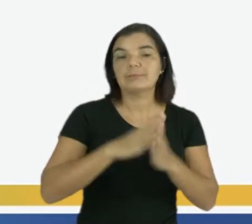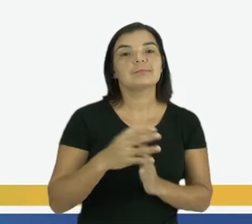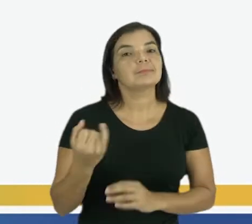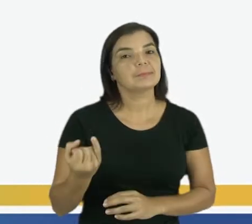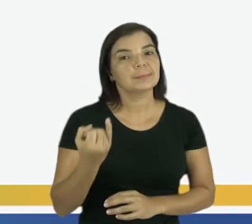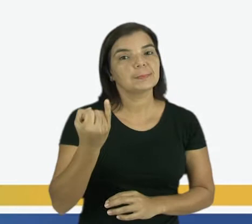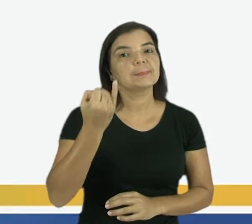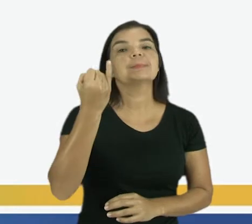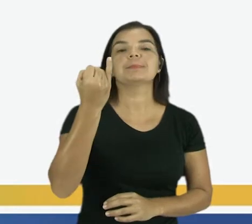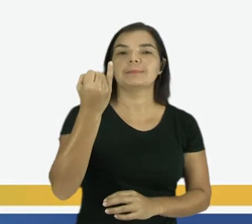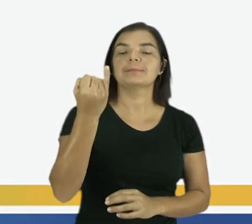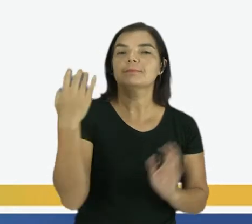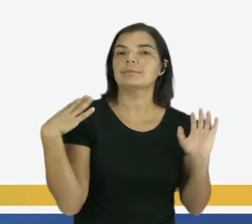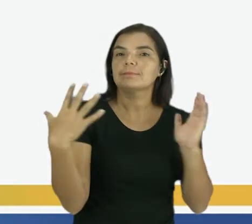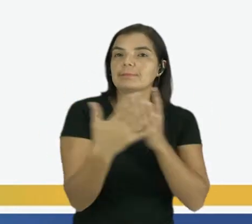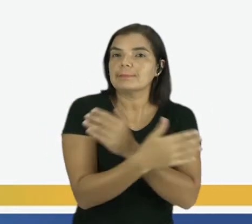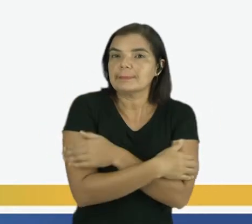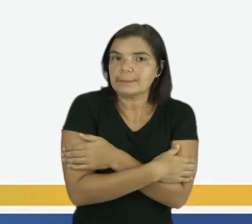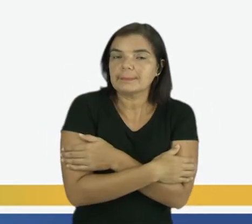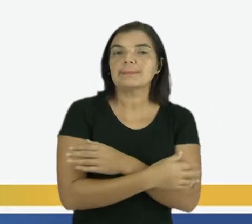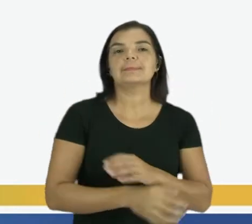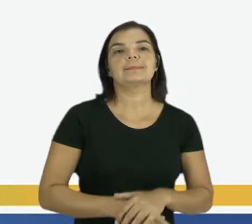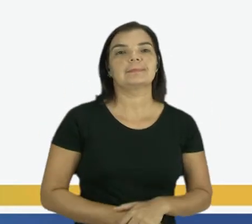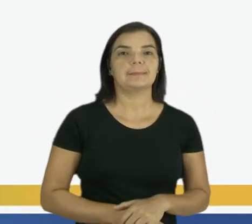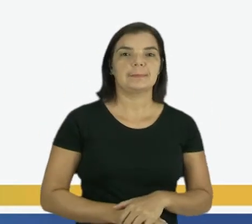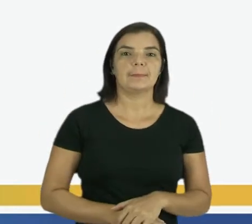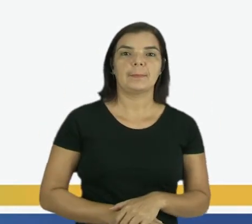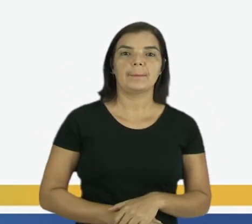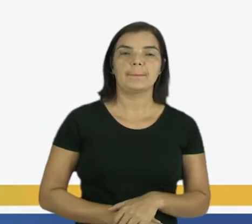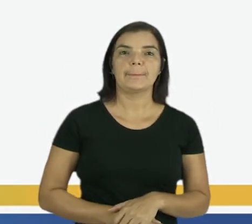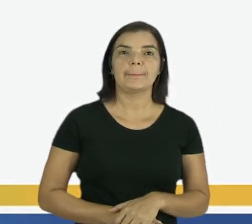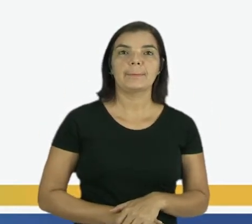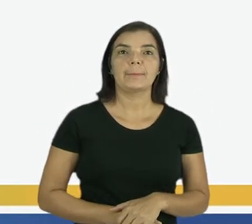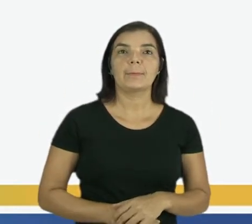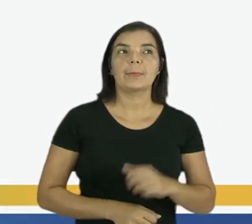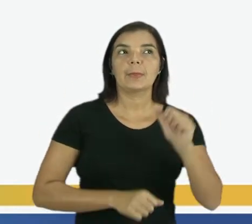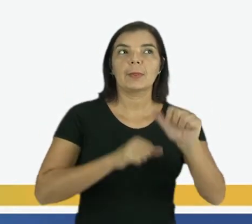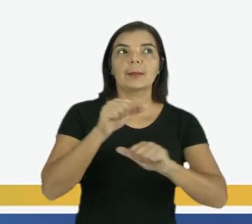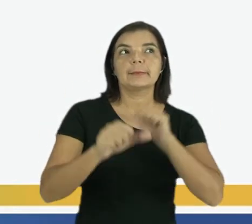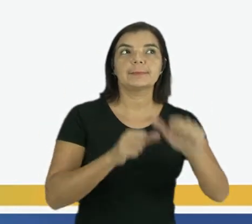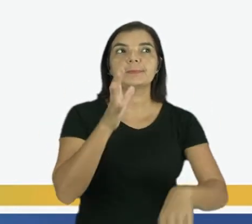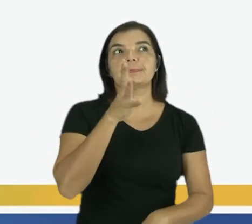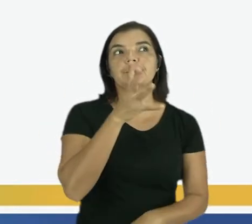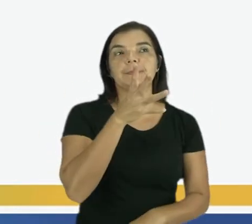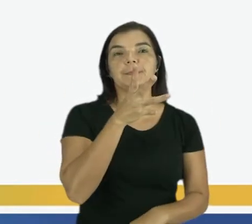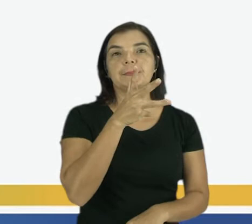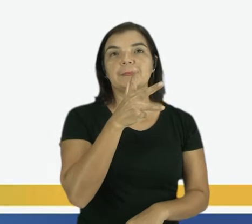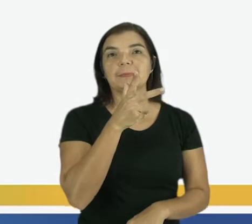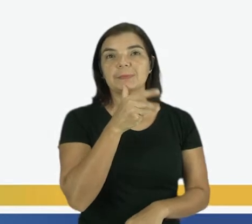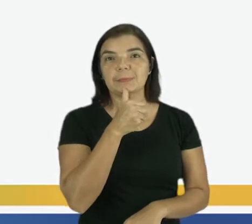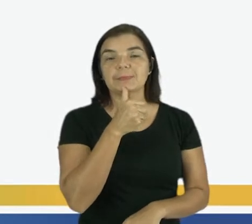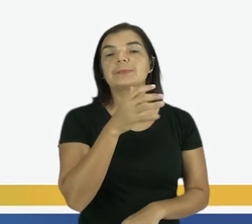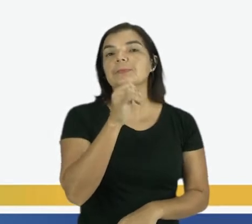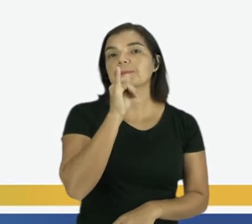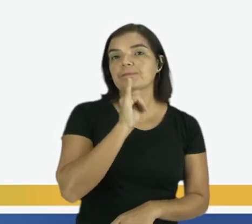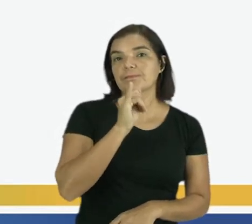o importante é ficarmos agasalhados, não mesmo? E as mudanças lentas, tem exemplo como a forma de